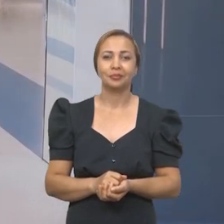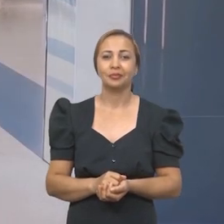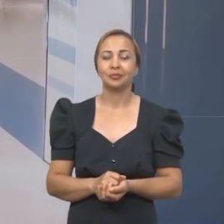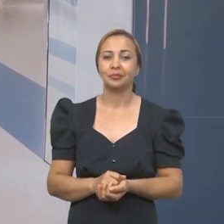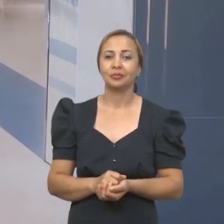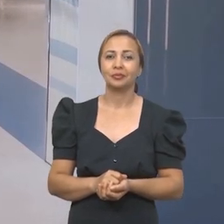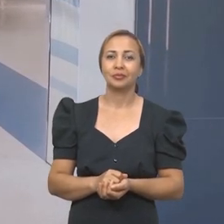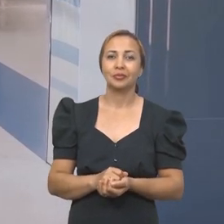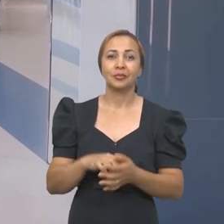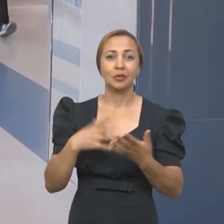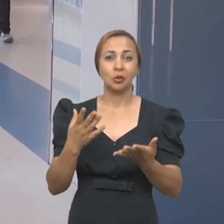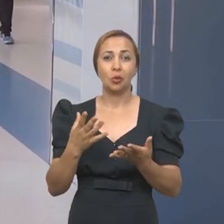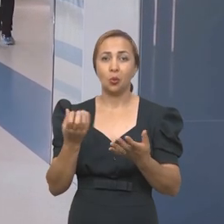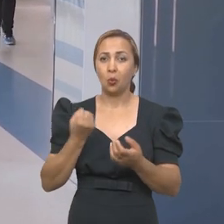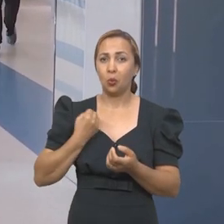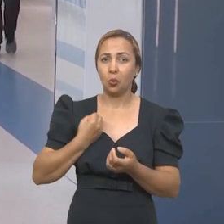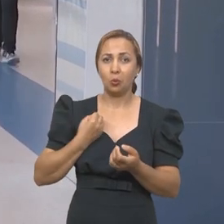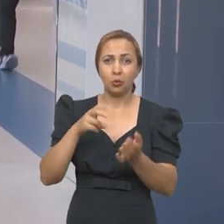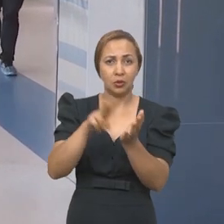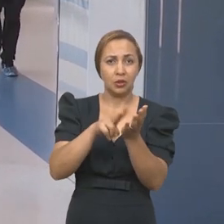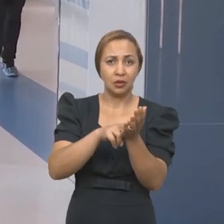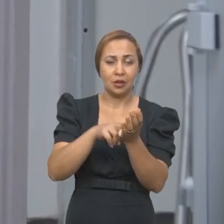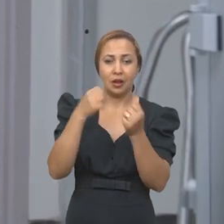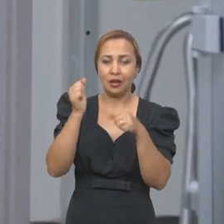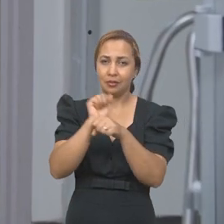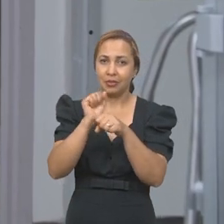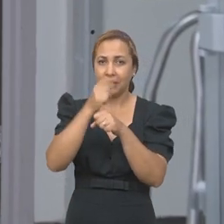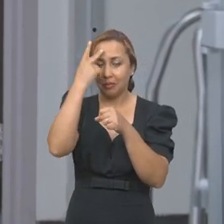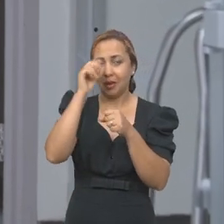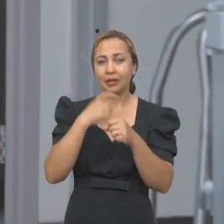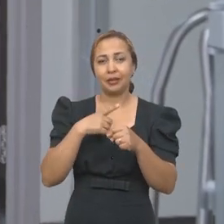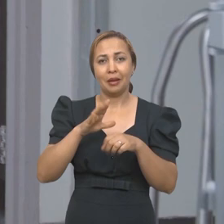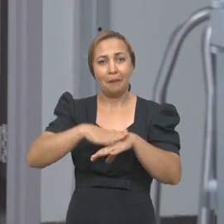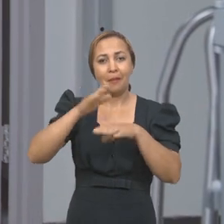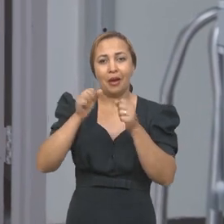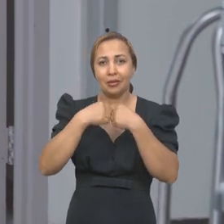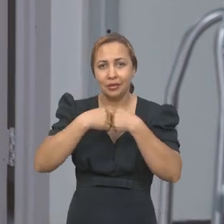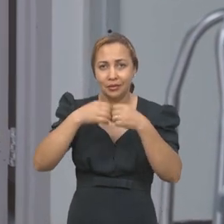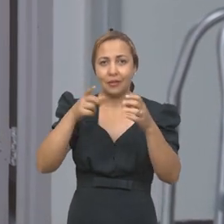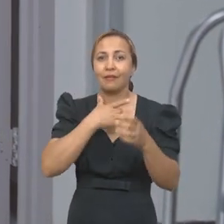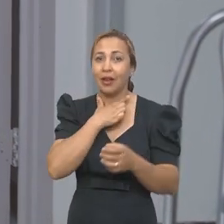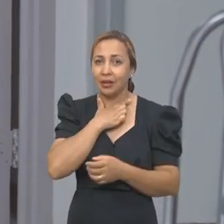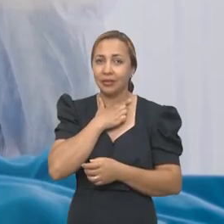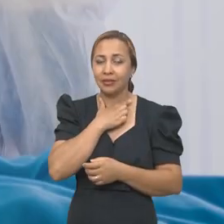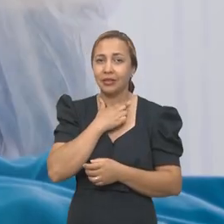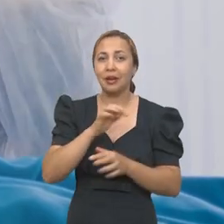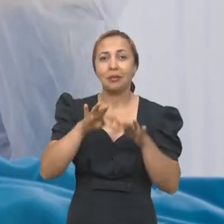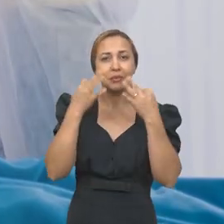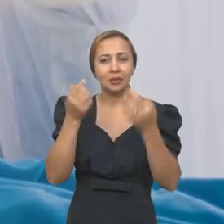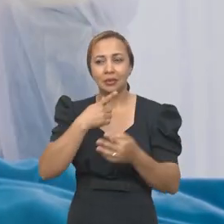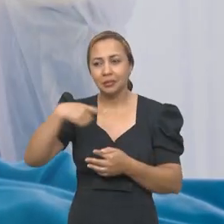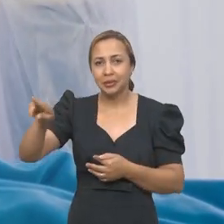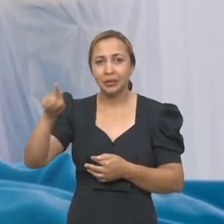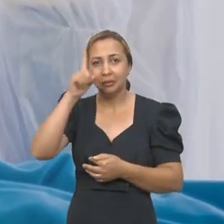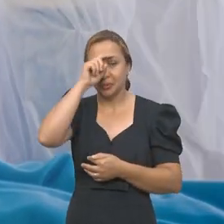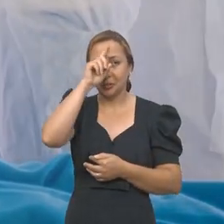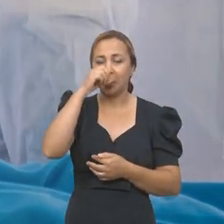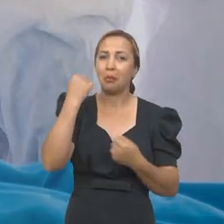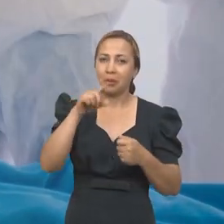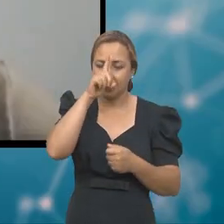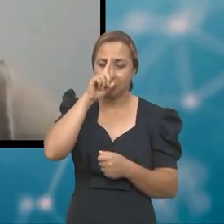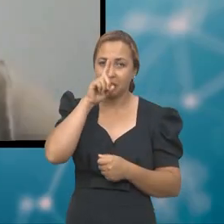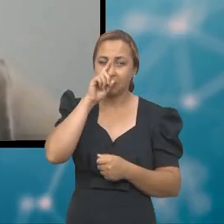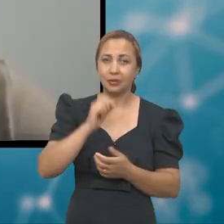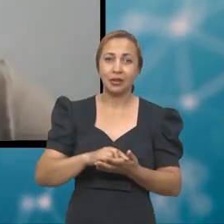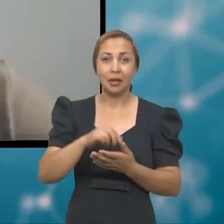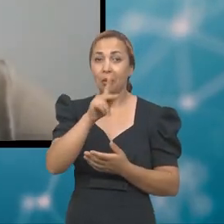Com o aumento do número de internações e a espera para a abertura de leitos, uma simples ida ao hospital pode ser muito arriscada. Pensando nisso,